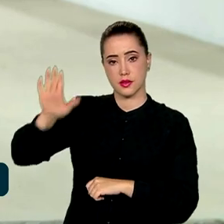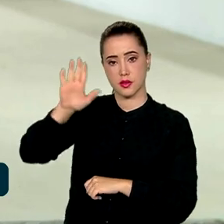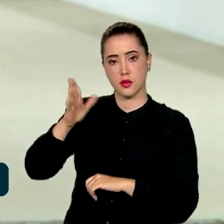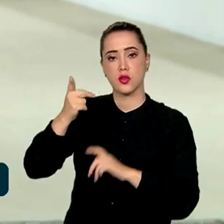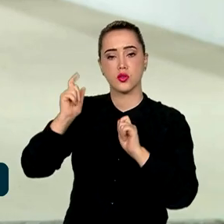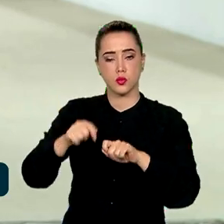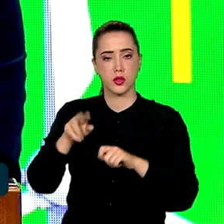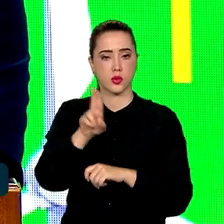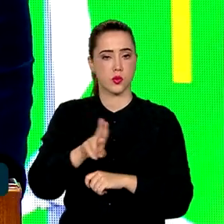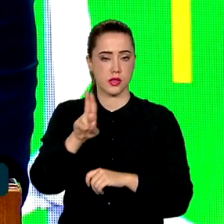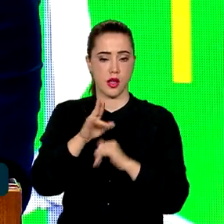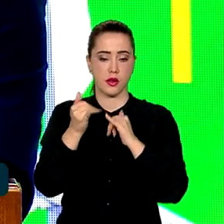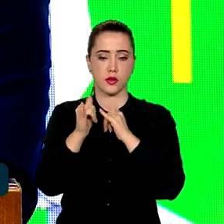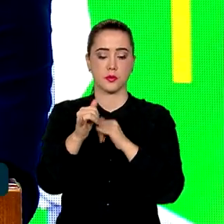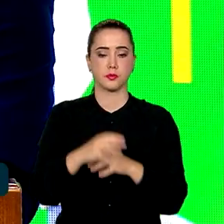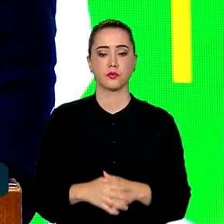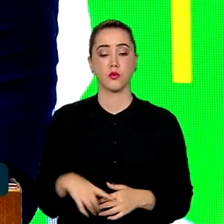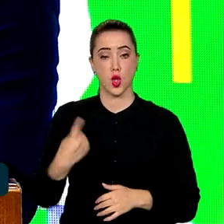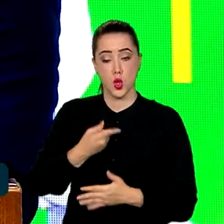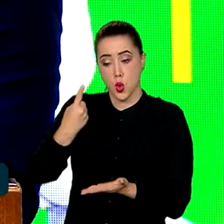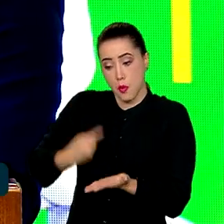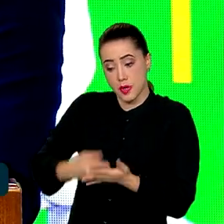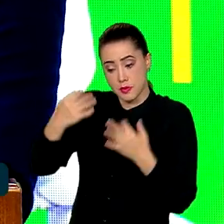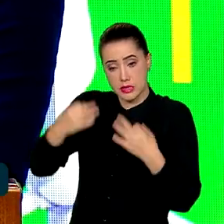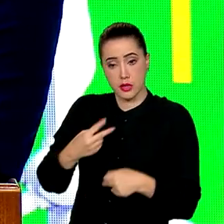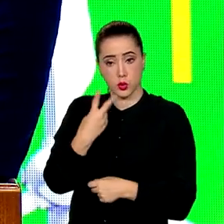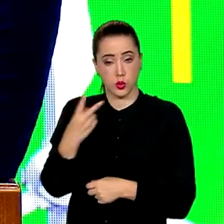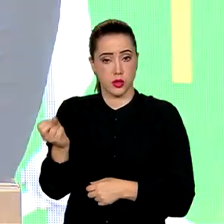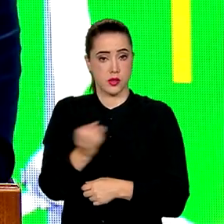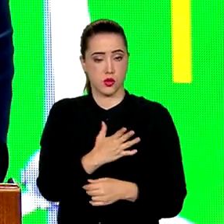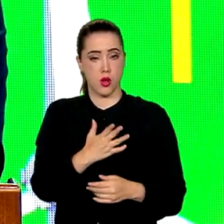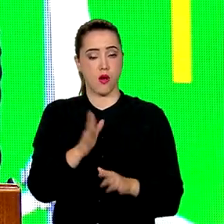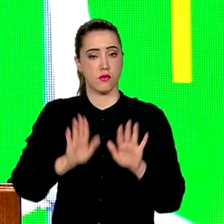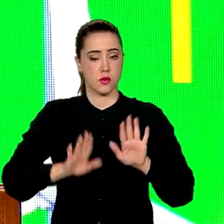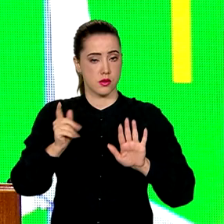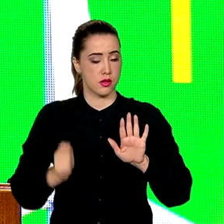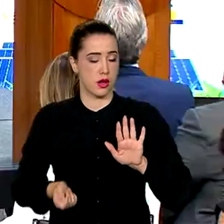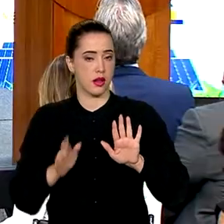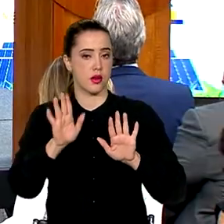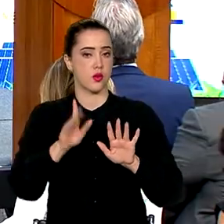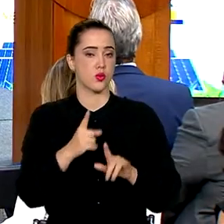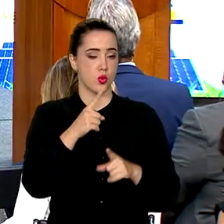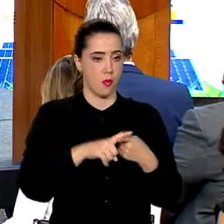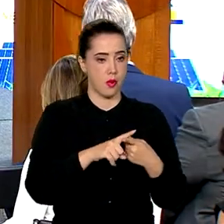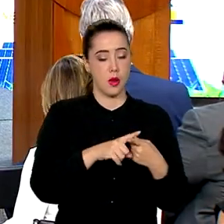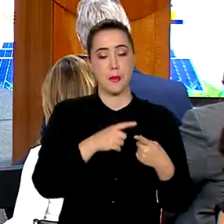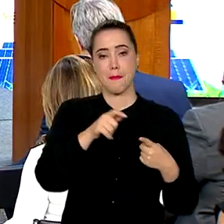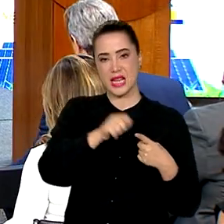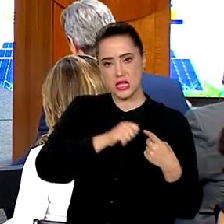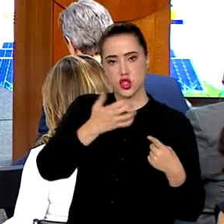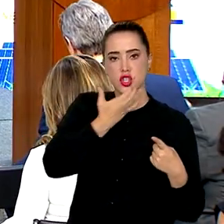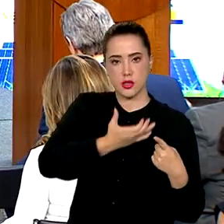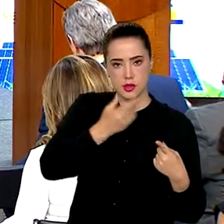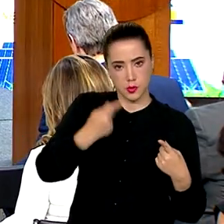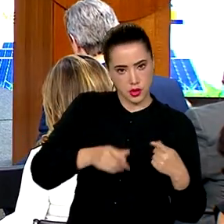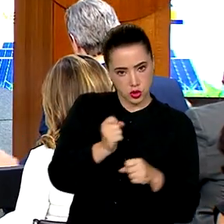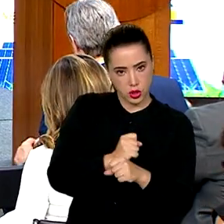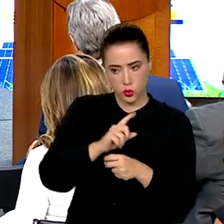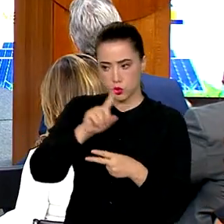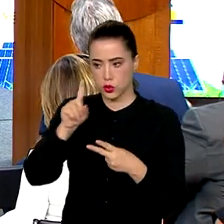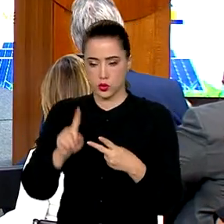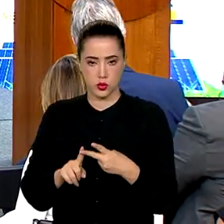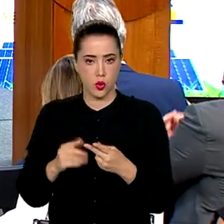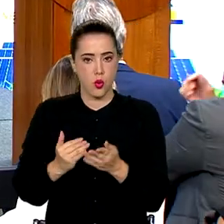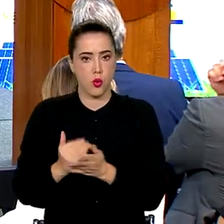produção de energia. Já confirmamos dois novos leilões. Um para dezembro deste ano e o outro